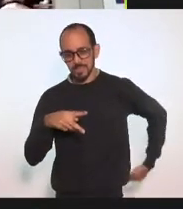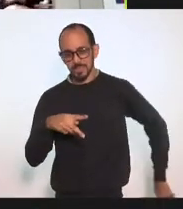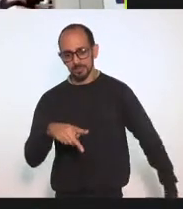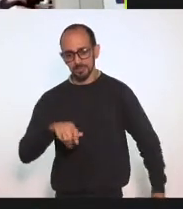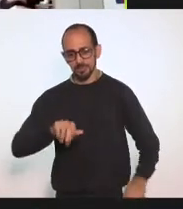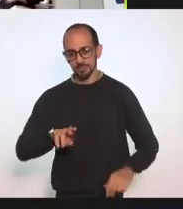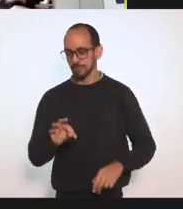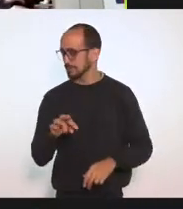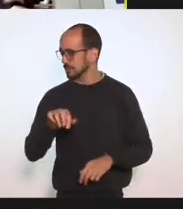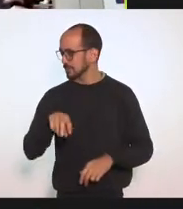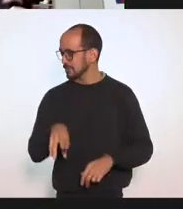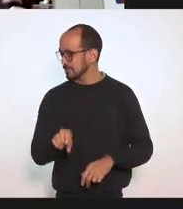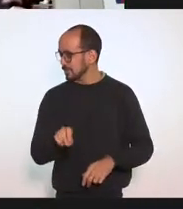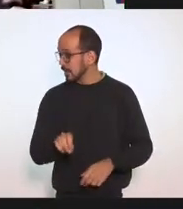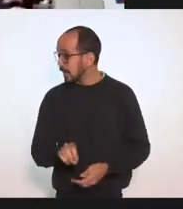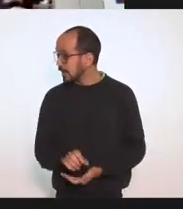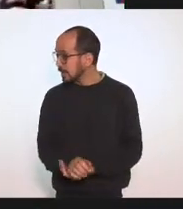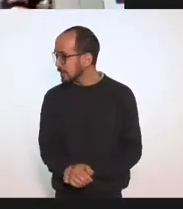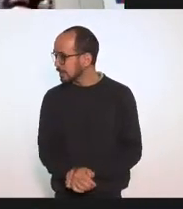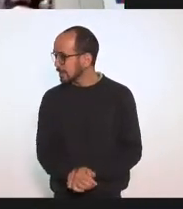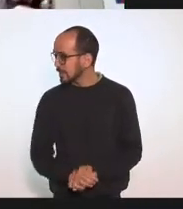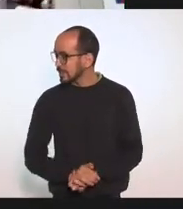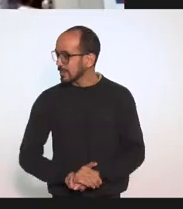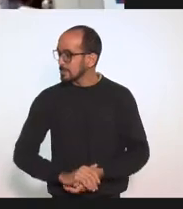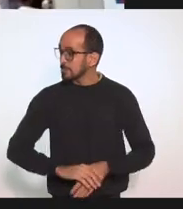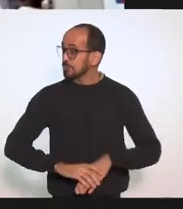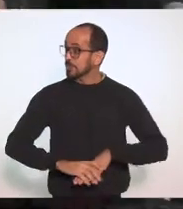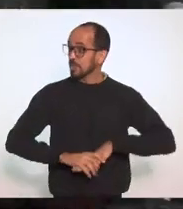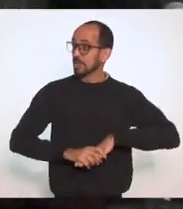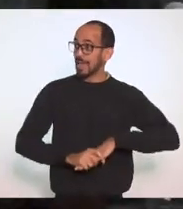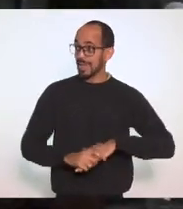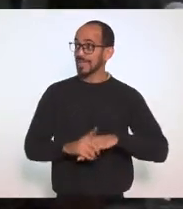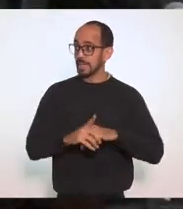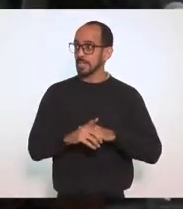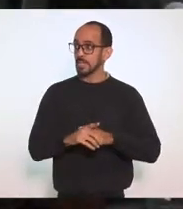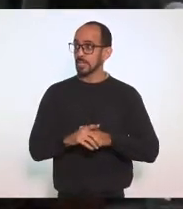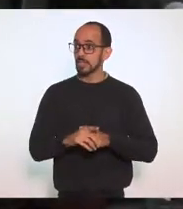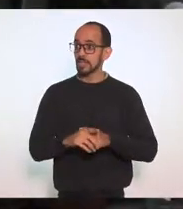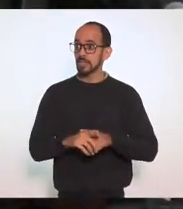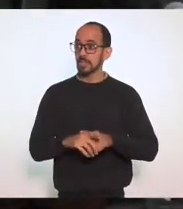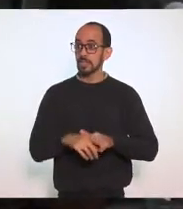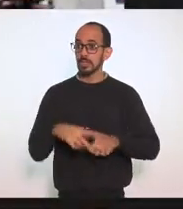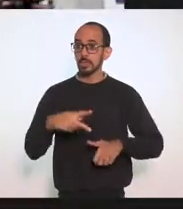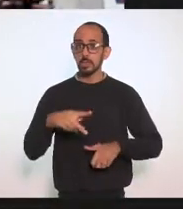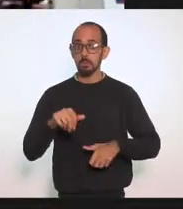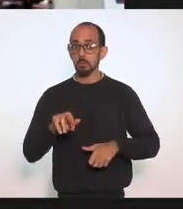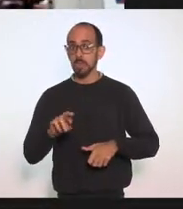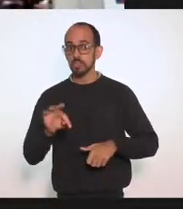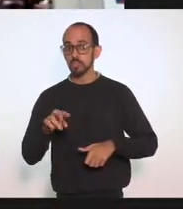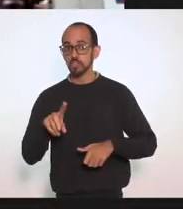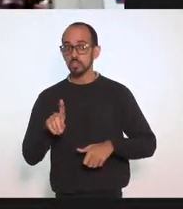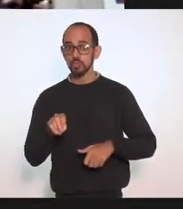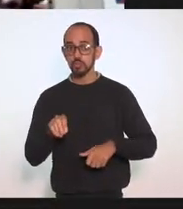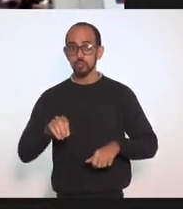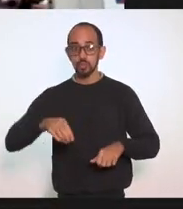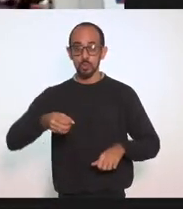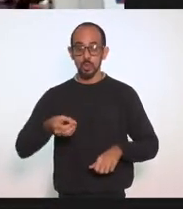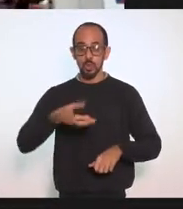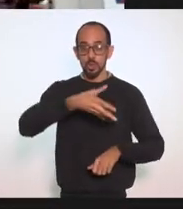Sem som, sem som, Rodrigo, vou passar para o Kinoplox e volto para a vossa excelência. Kinoplox.